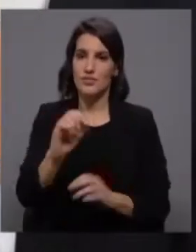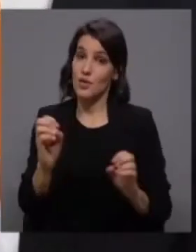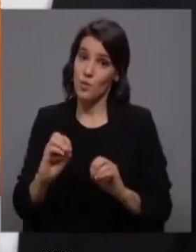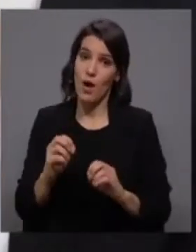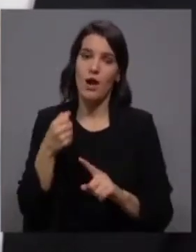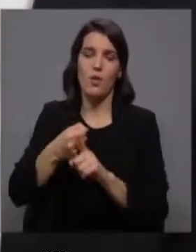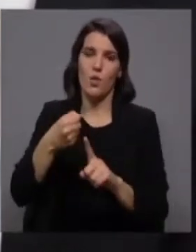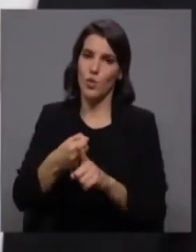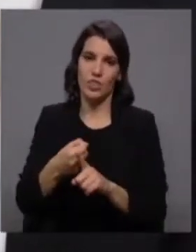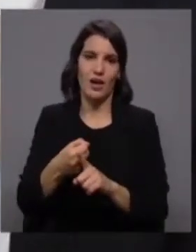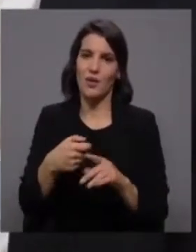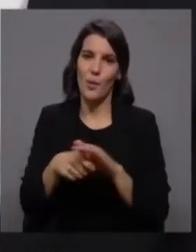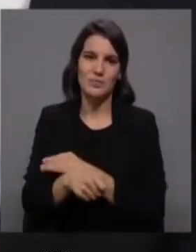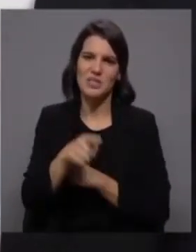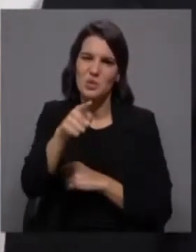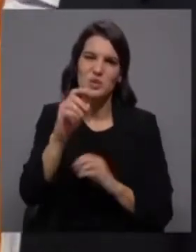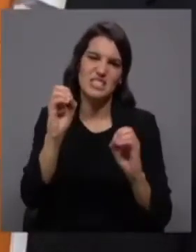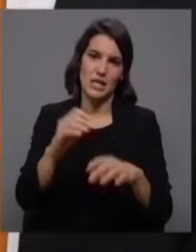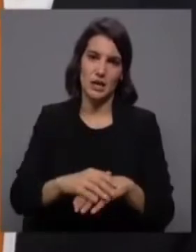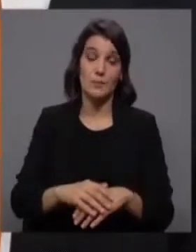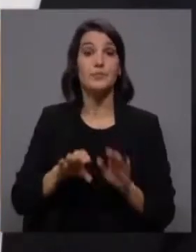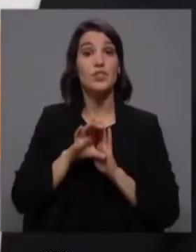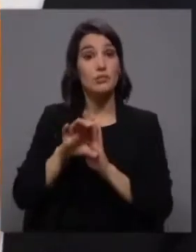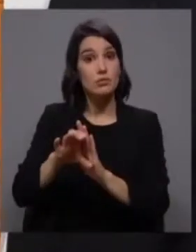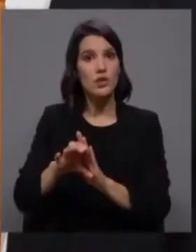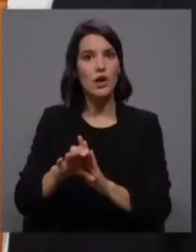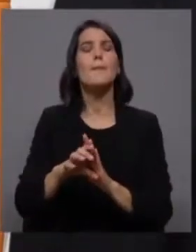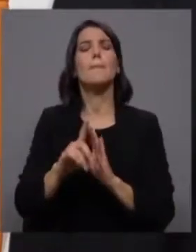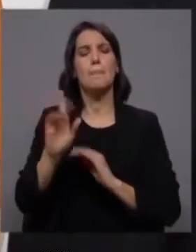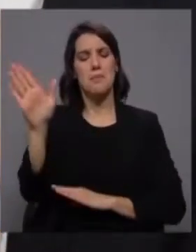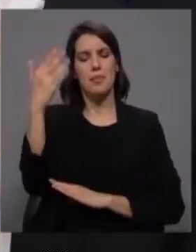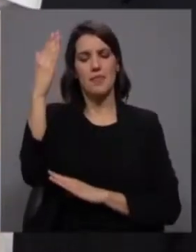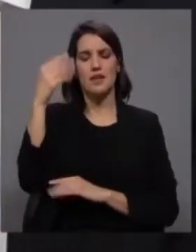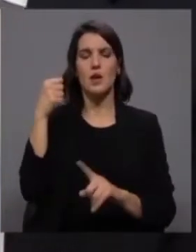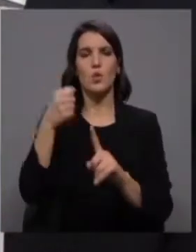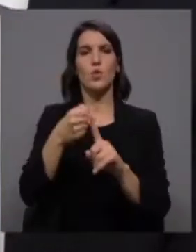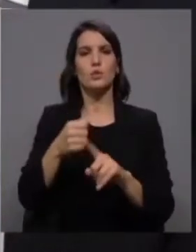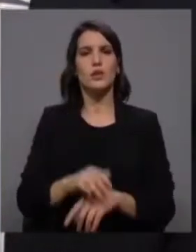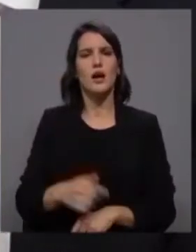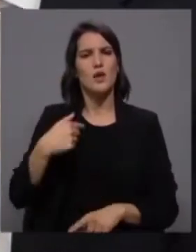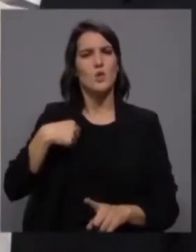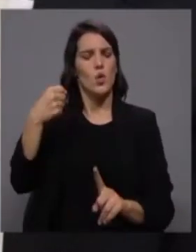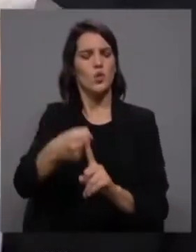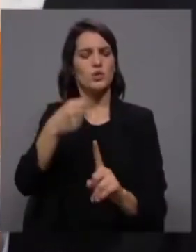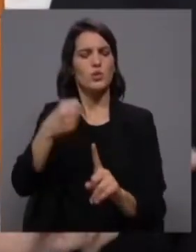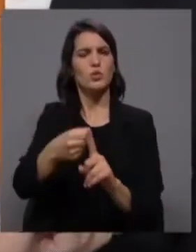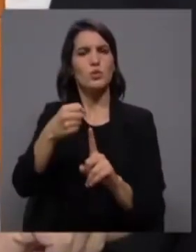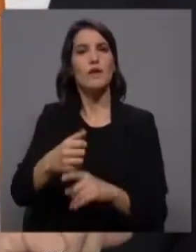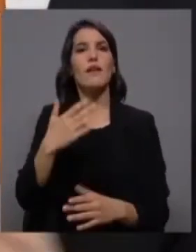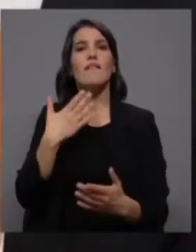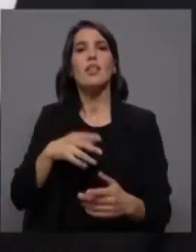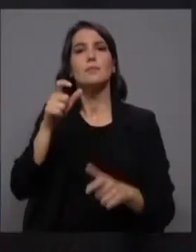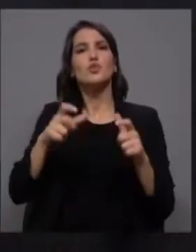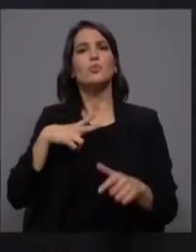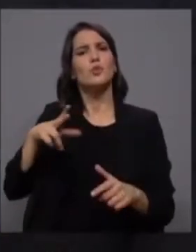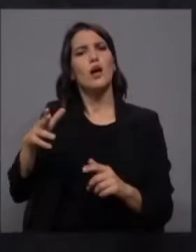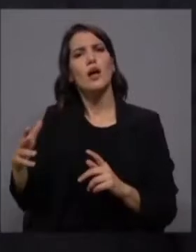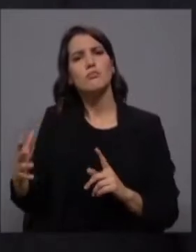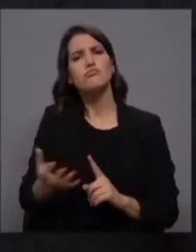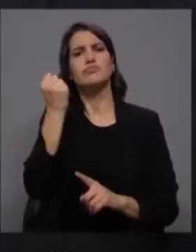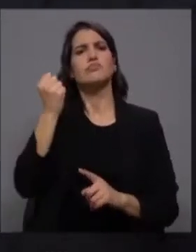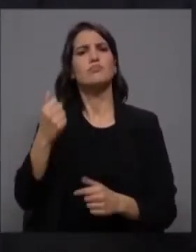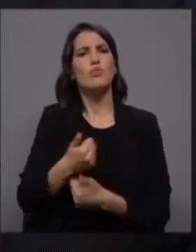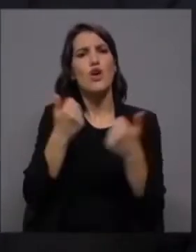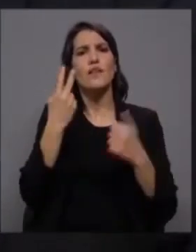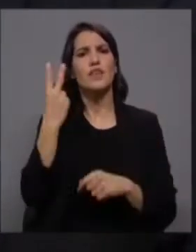é o de luta contra nenhuma corrupção. O Chega faz dessa a sua bandeira. Cavalga isso porque quer melhorar a vida dos portugueses. E há uma coisa que lhe garanto,